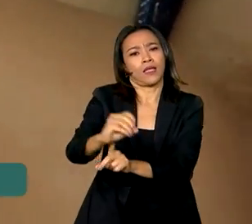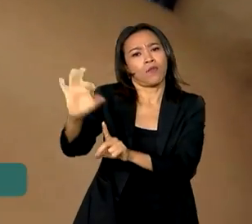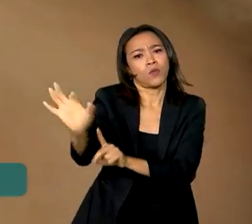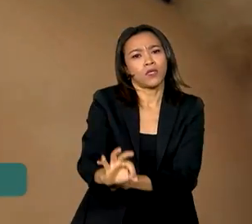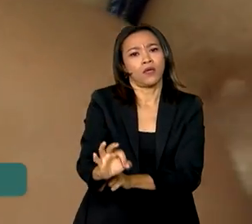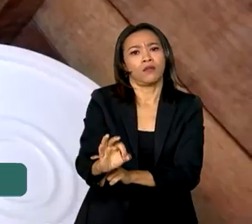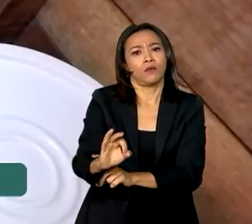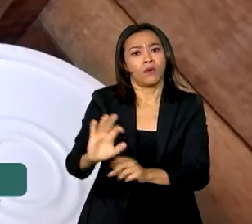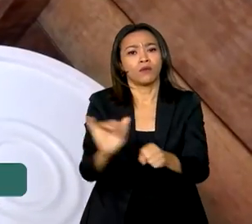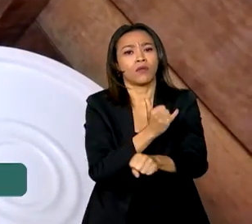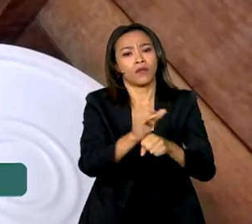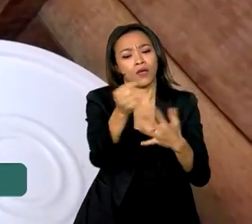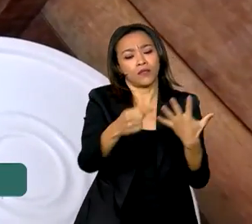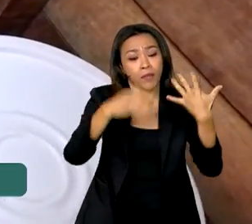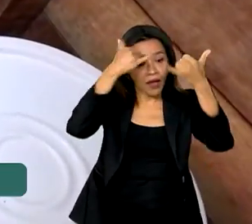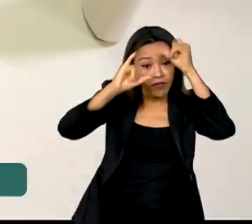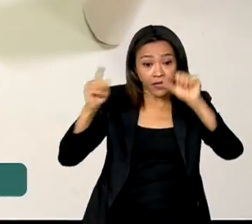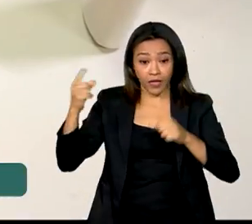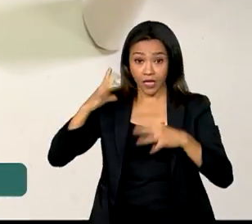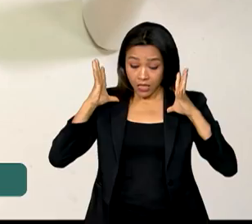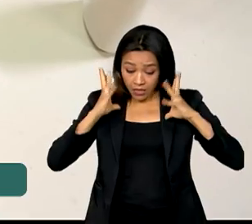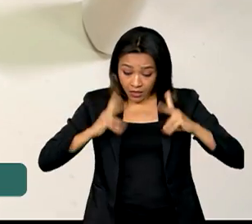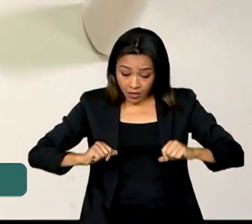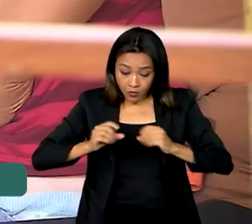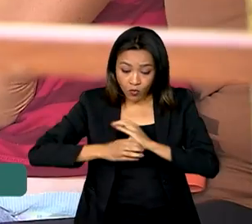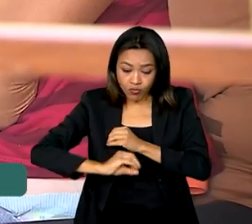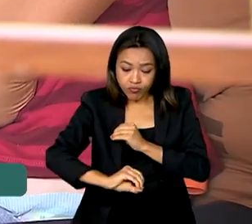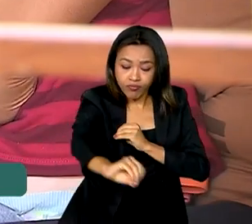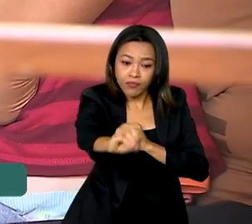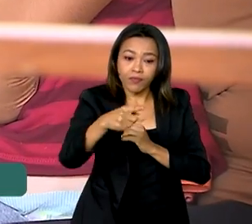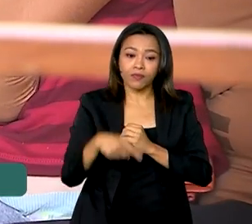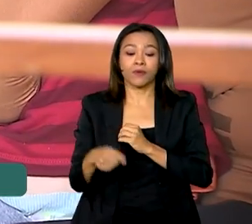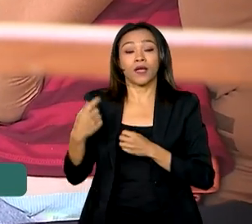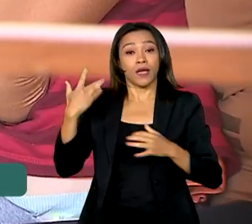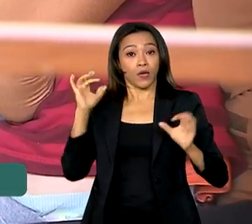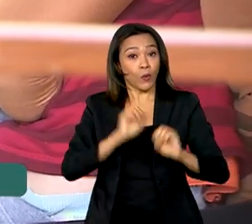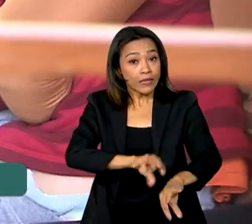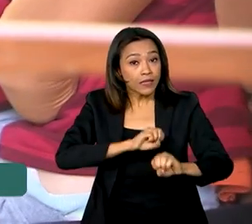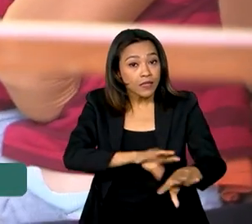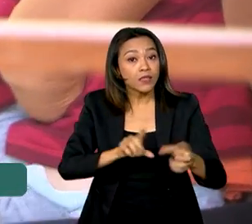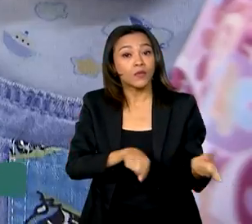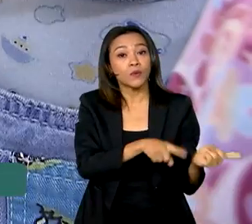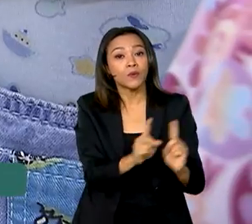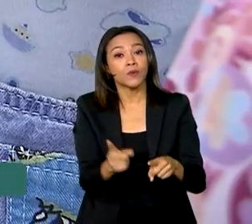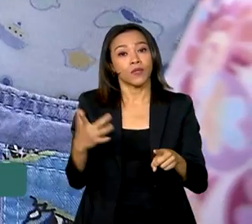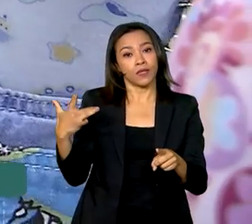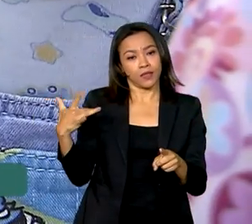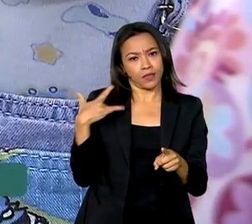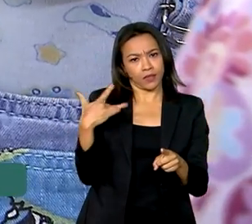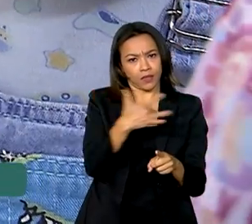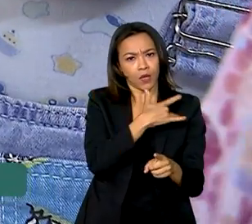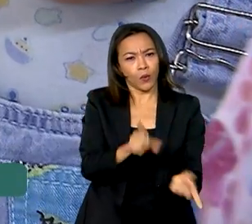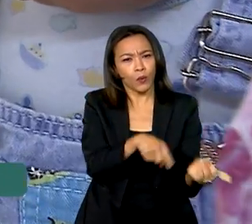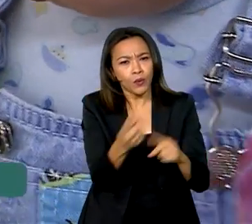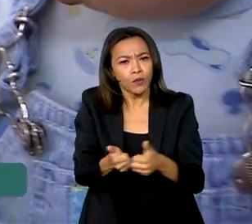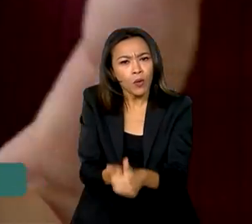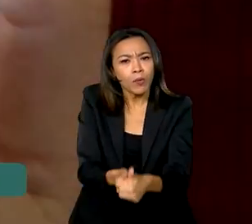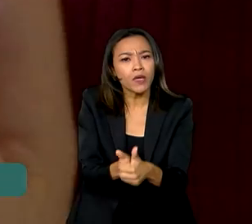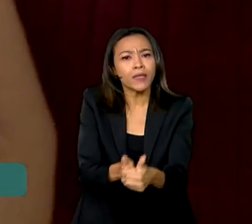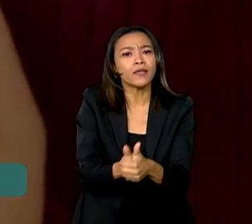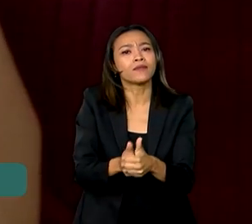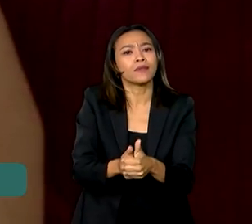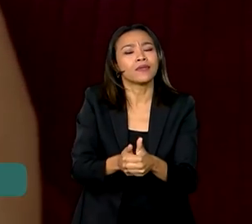preventivas, como saneamento, educação, higiene e acompanhamento das crianças desde o nascimento.